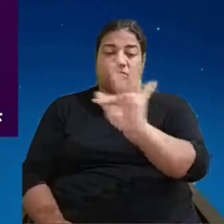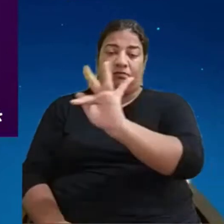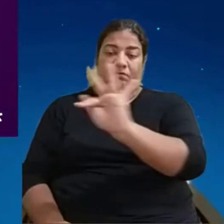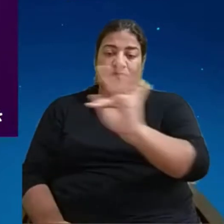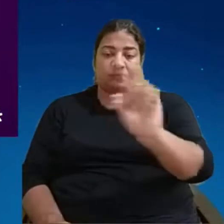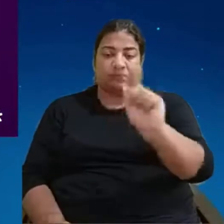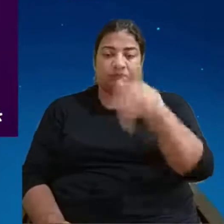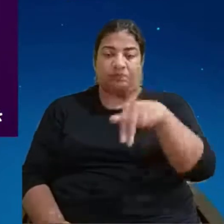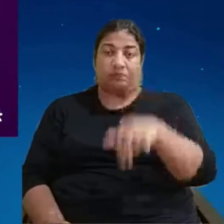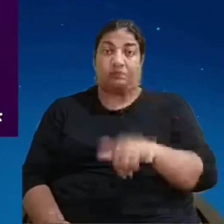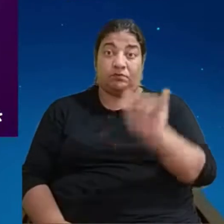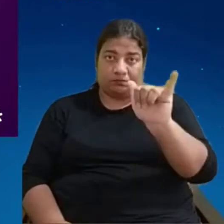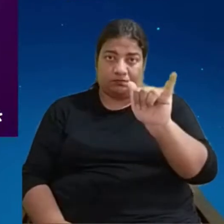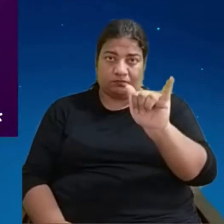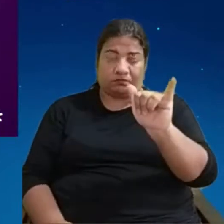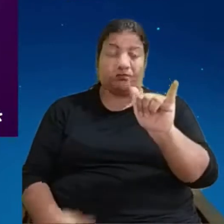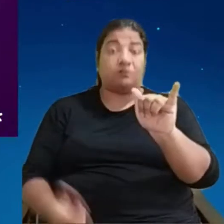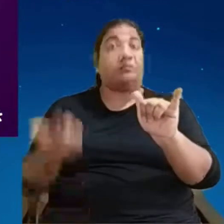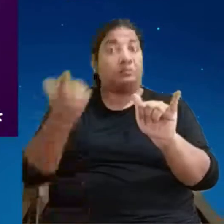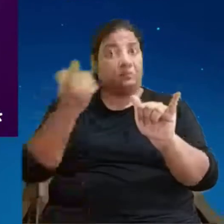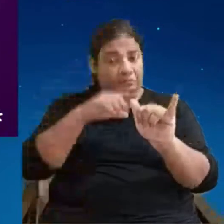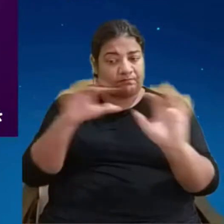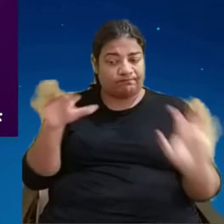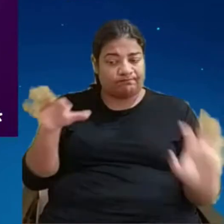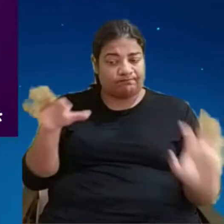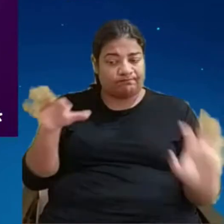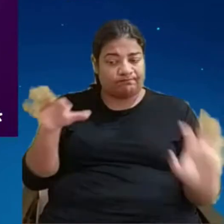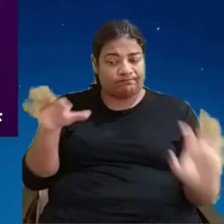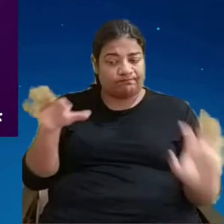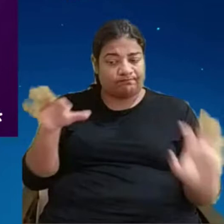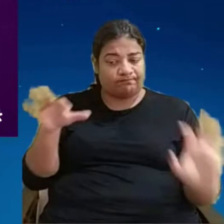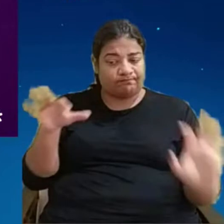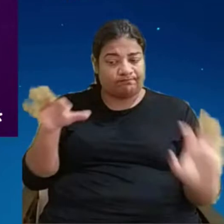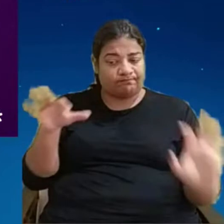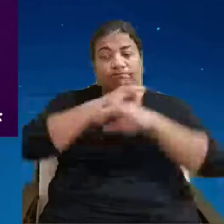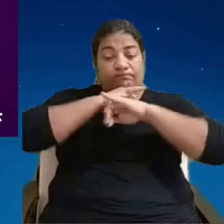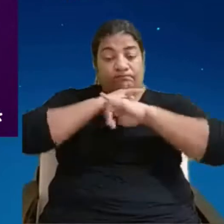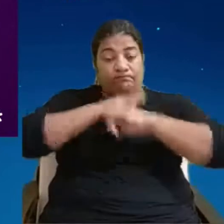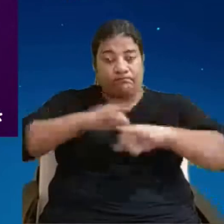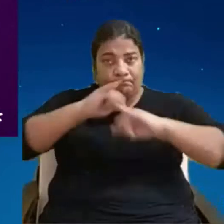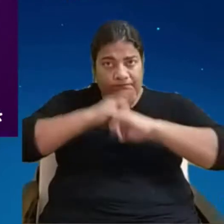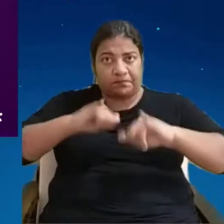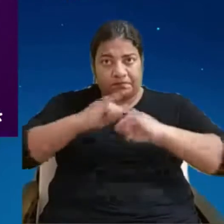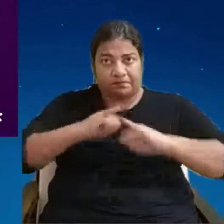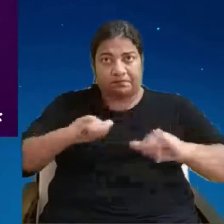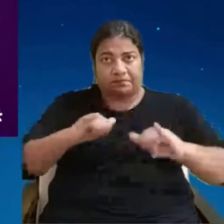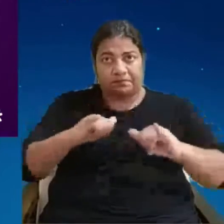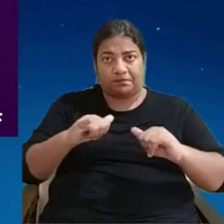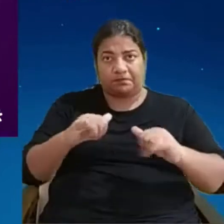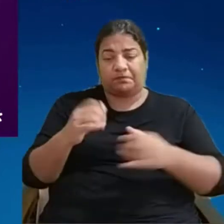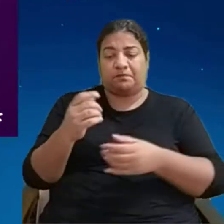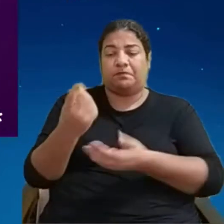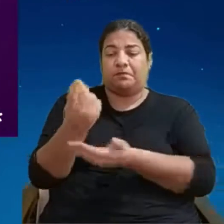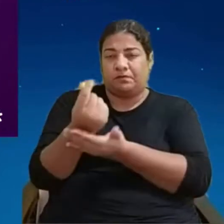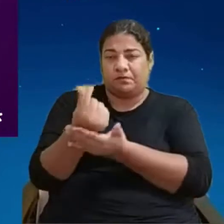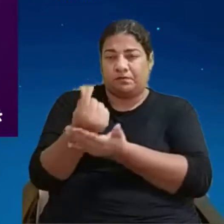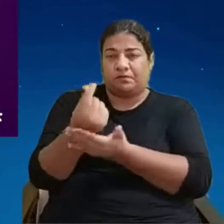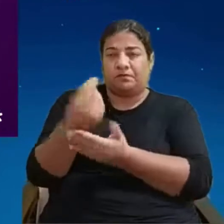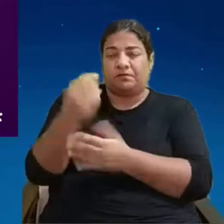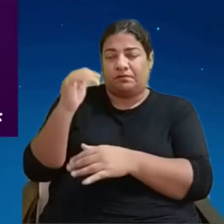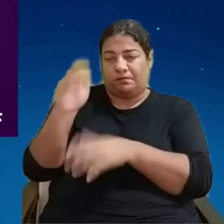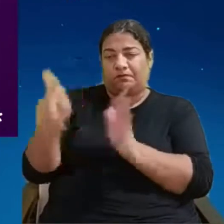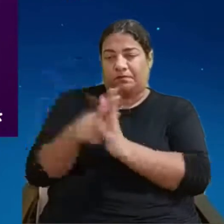associaram-se com a fez uma campanha com a CryptoPunk que eles